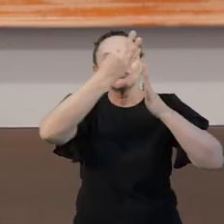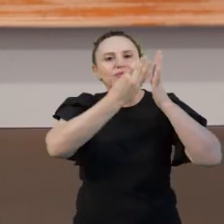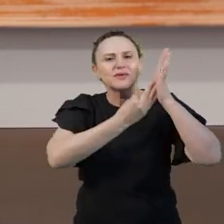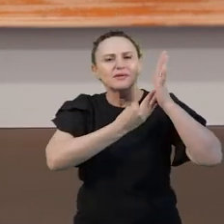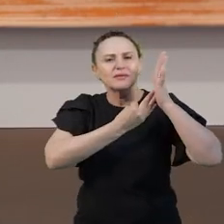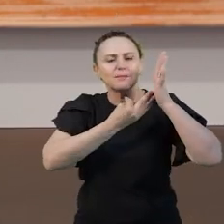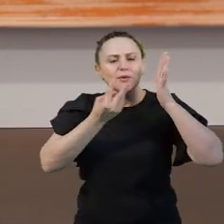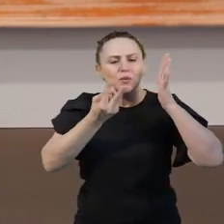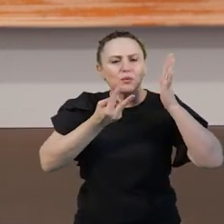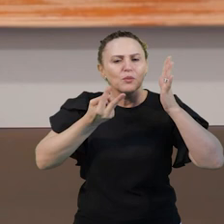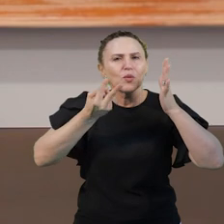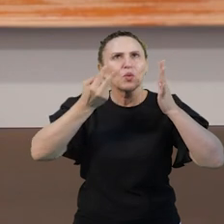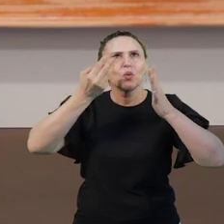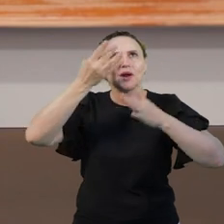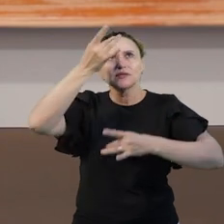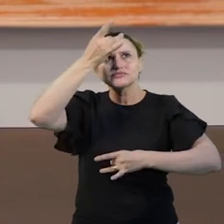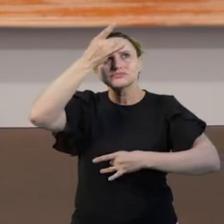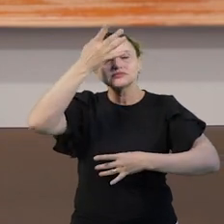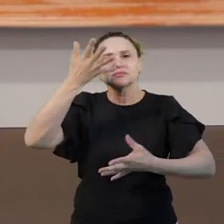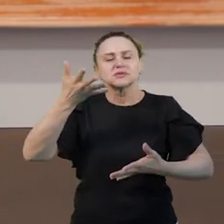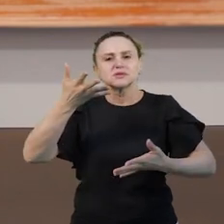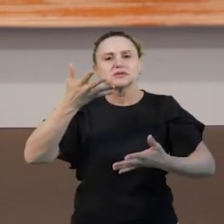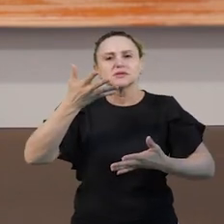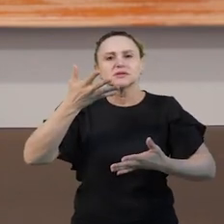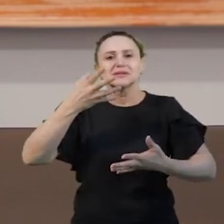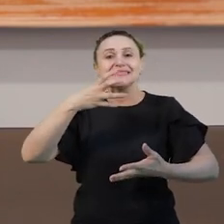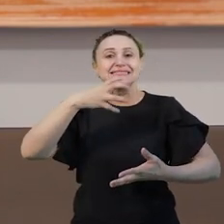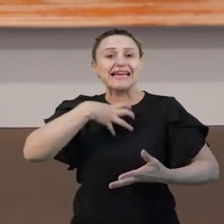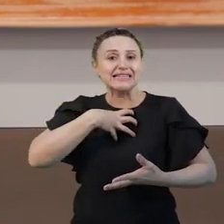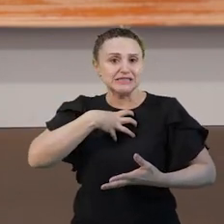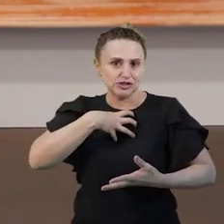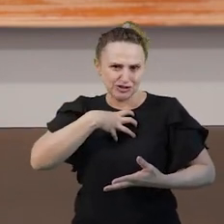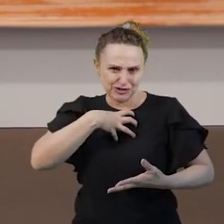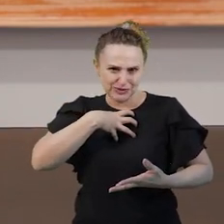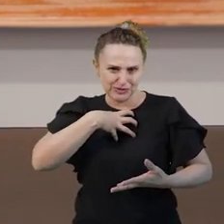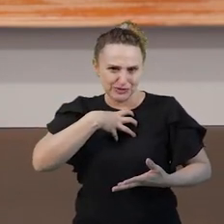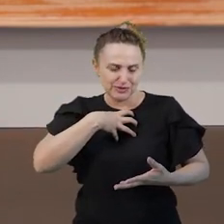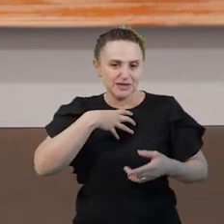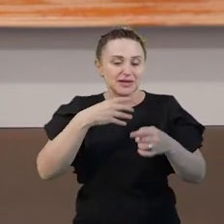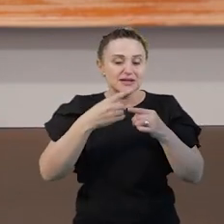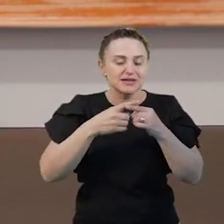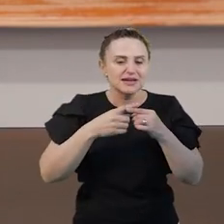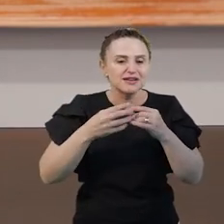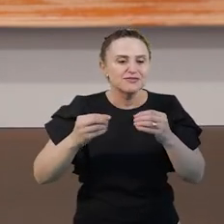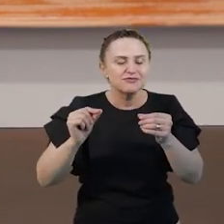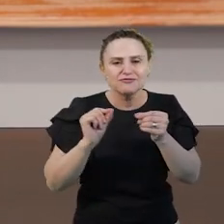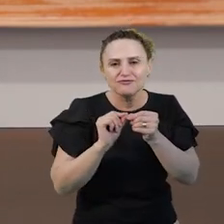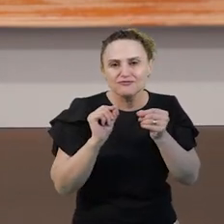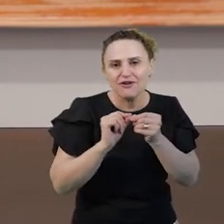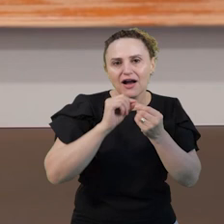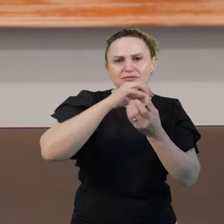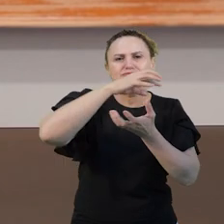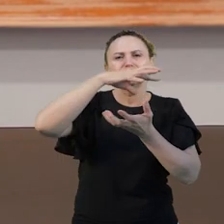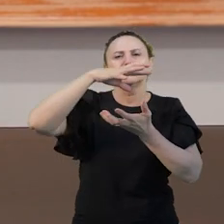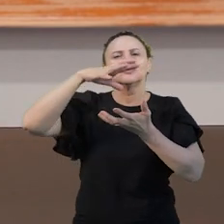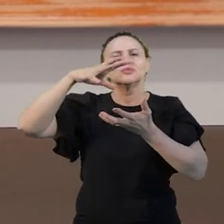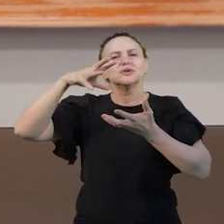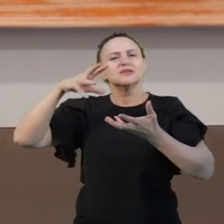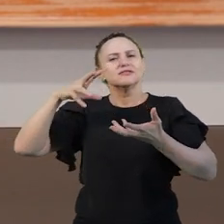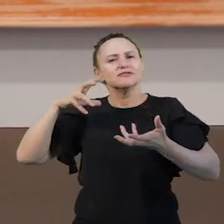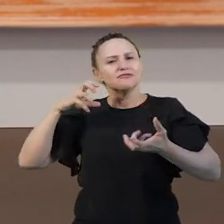recria sentidos. É cooperativo, na medida, então, que recria o universo textual a partir das